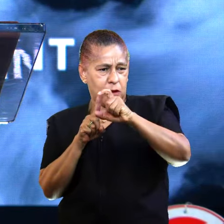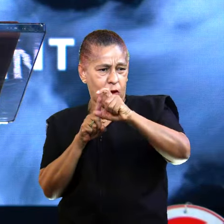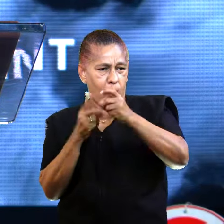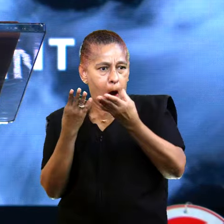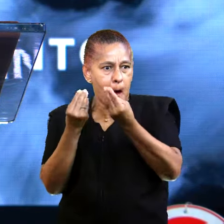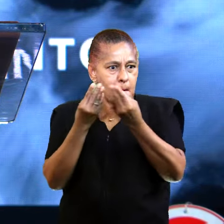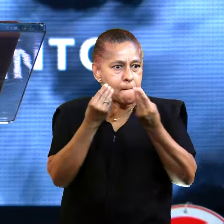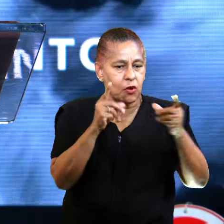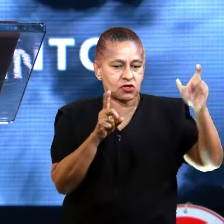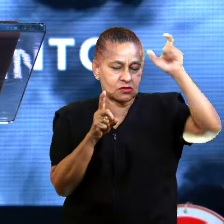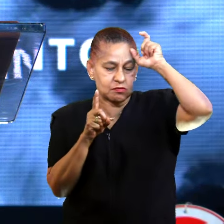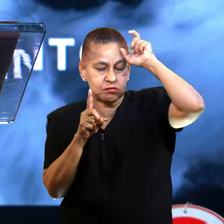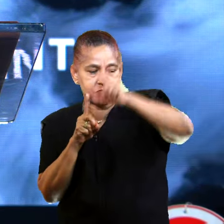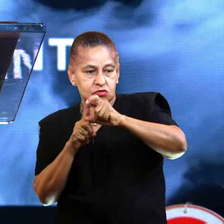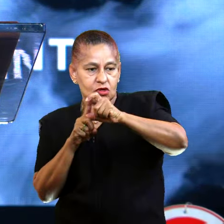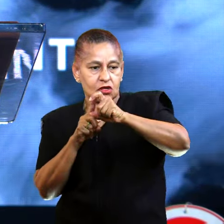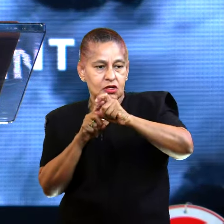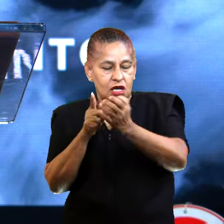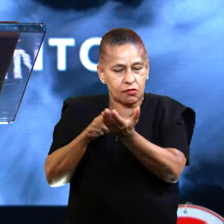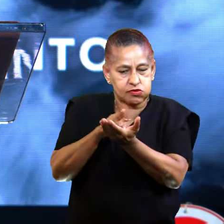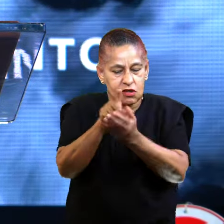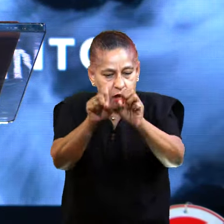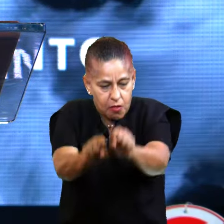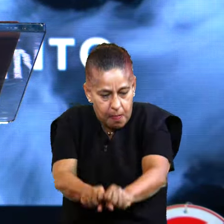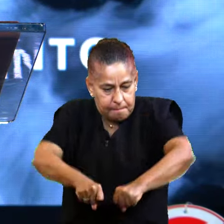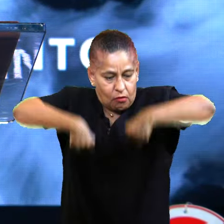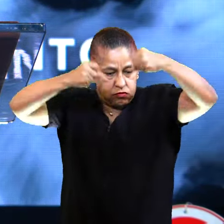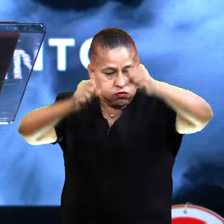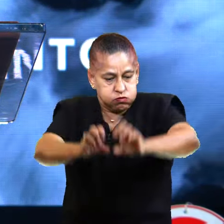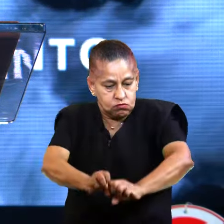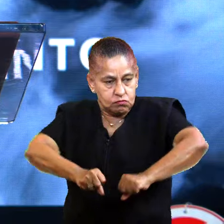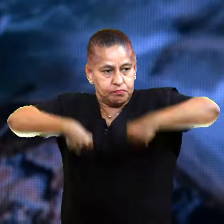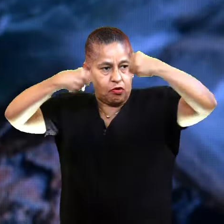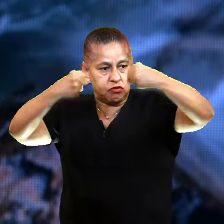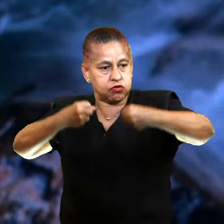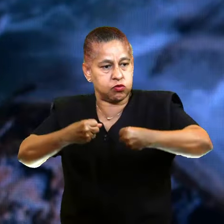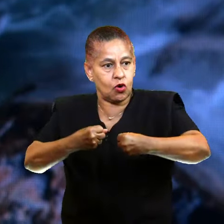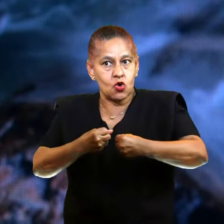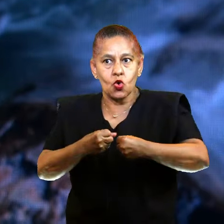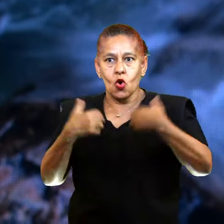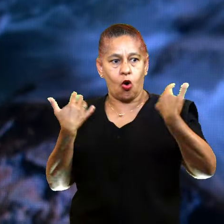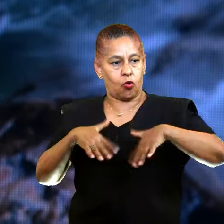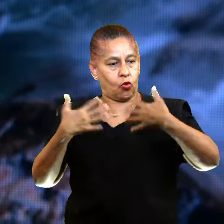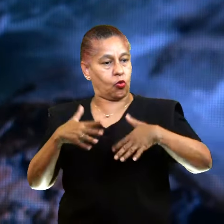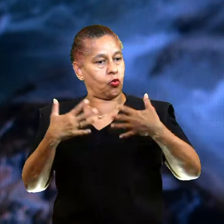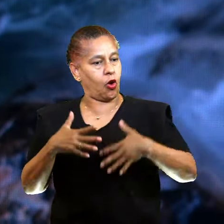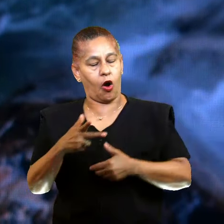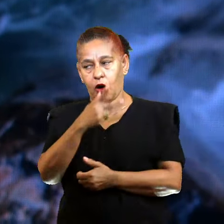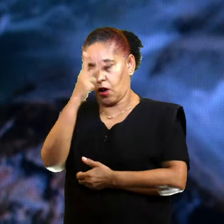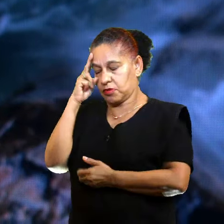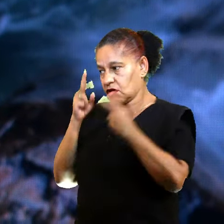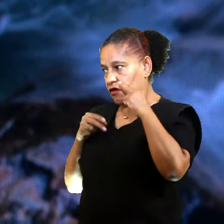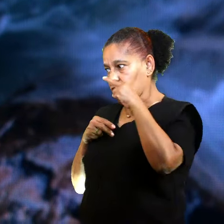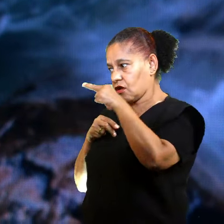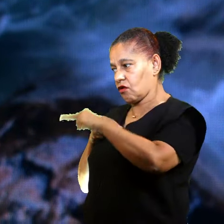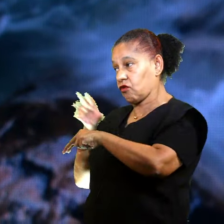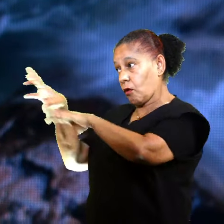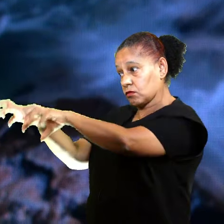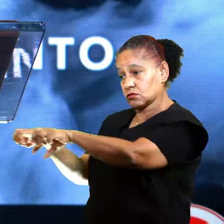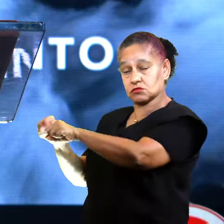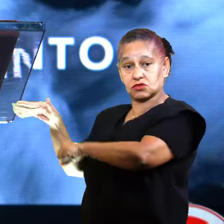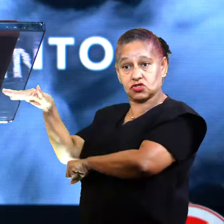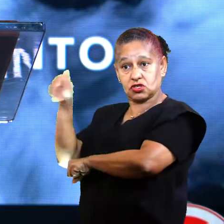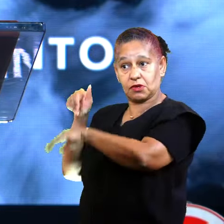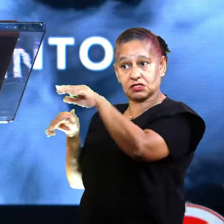bancos assim nas costas e os bancos voavam dentro da igreja. Um dos irmãozinhos que estava comigo falou... Pastor, eu vou buscar ajuda.